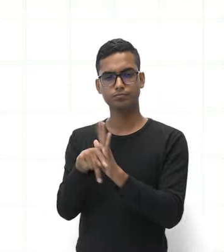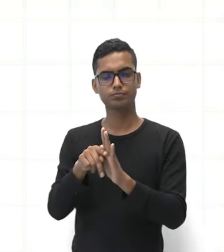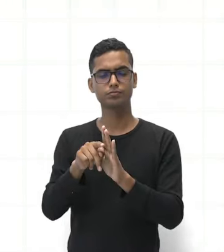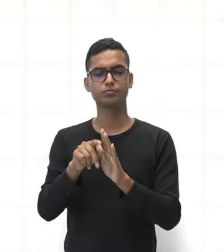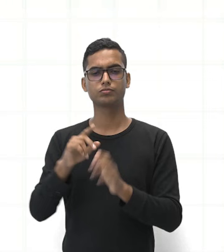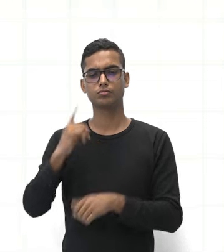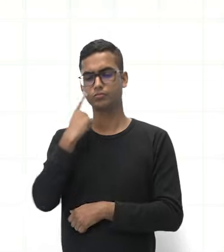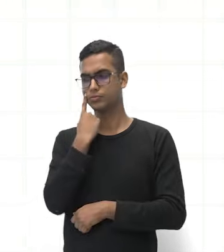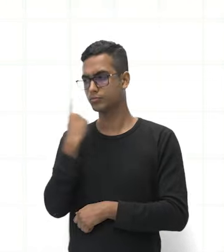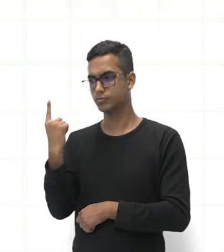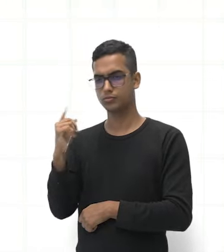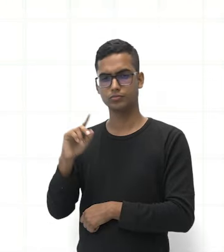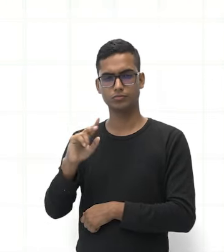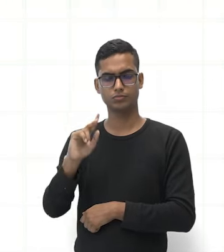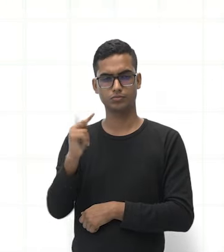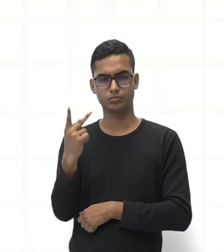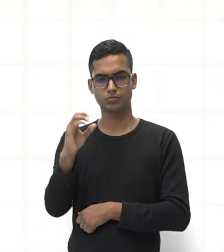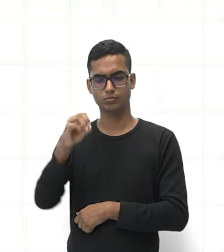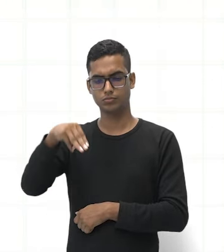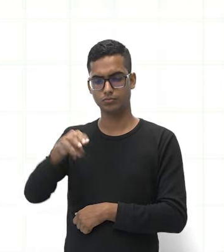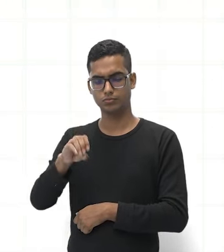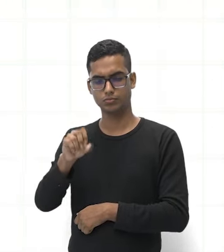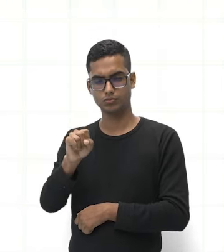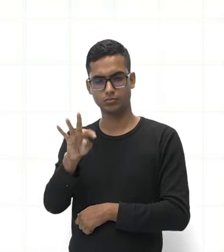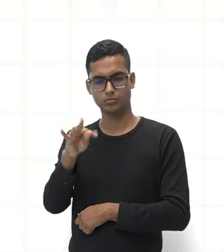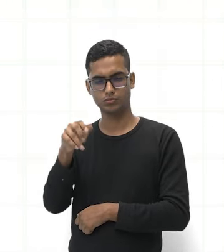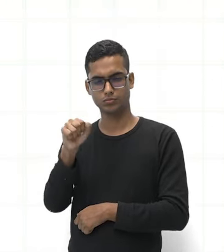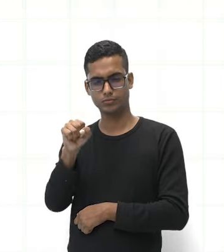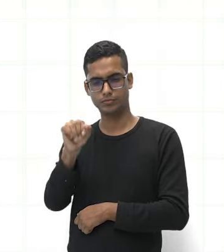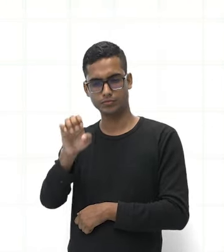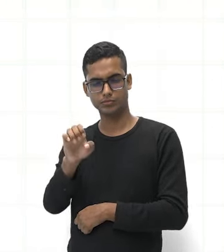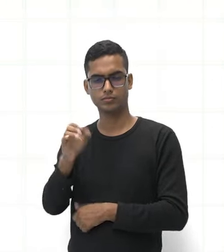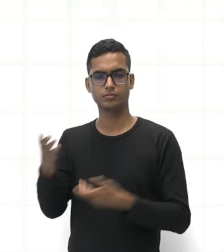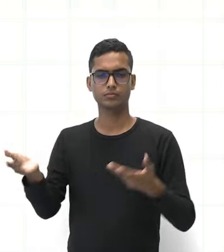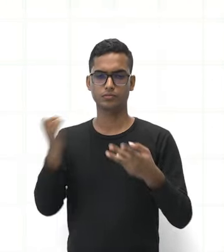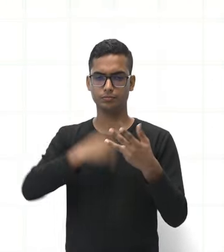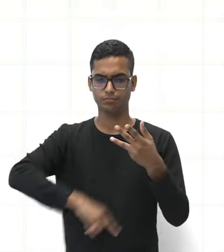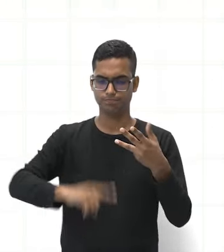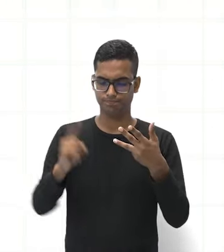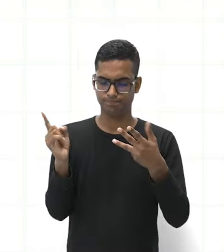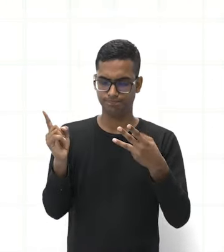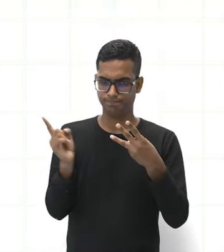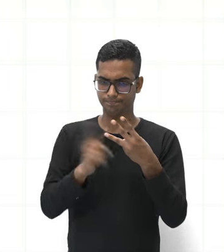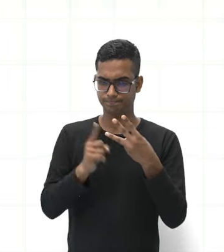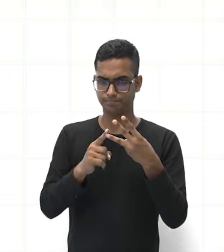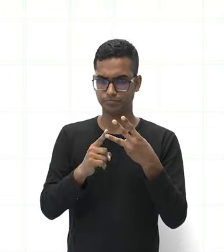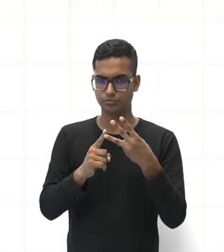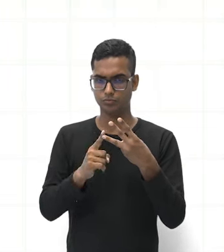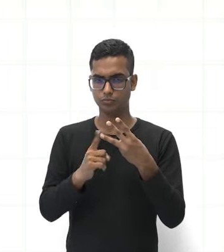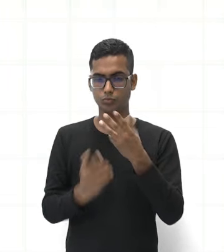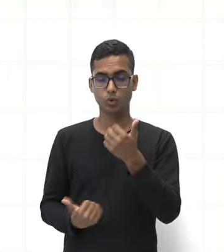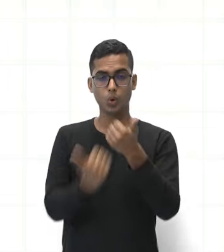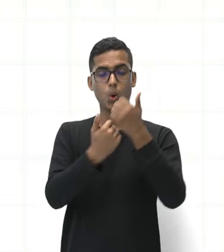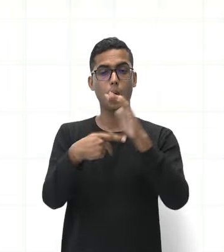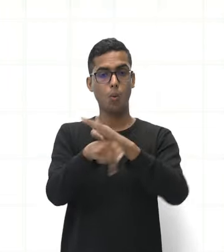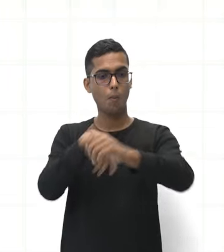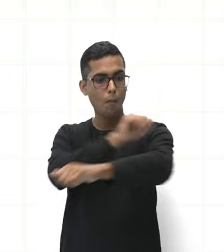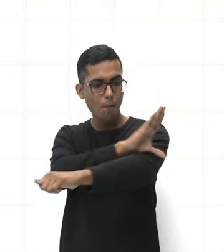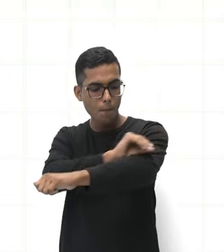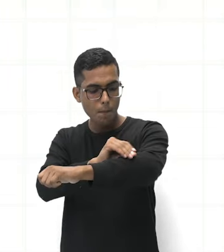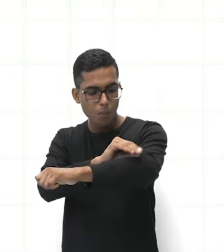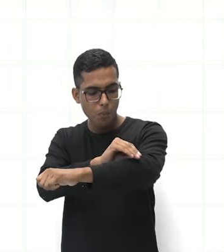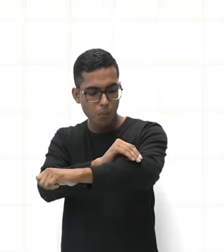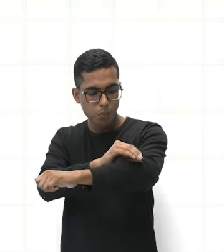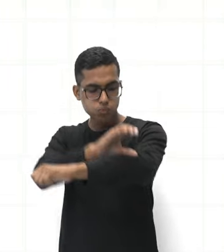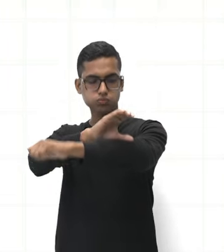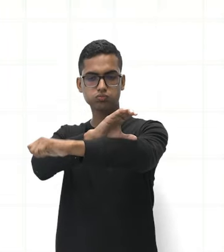O preenchimento do nosso corpo, a sustentação. Vejam, nós temos os nossos, como a professora